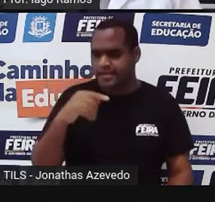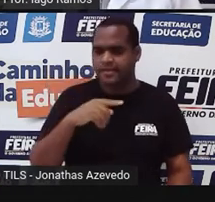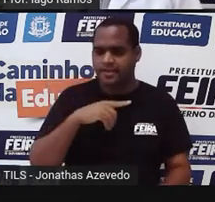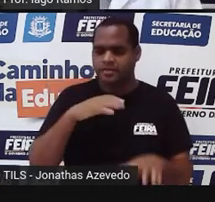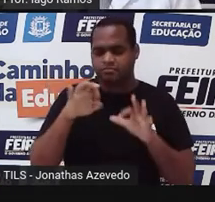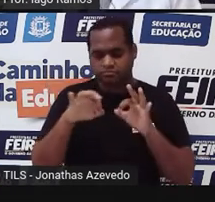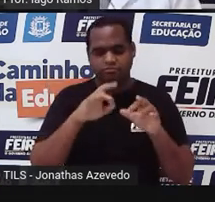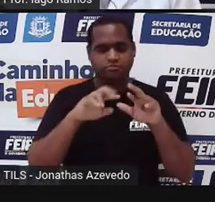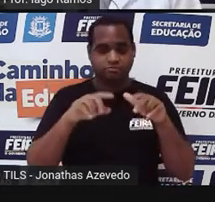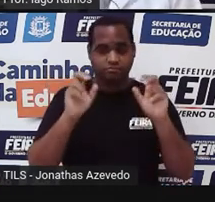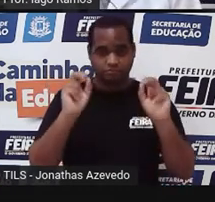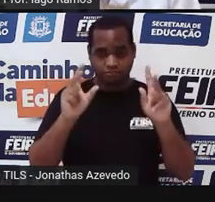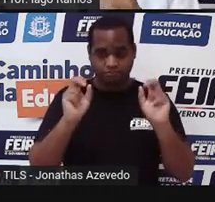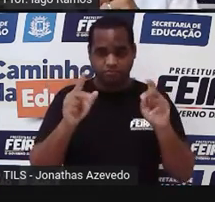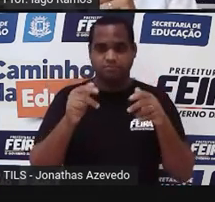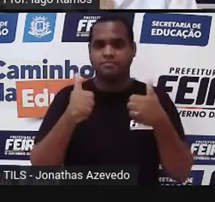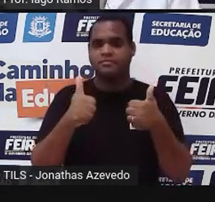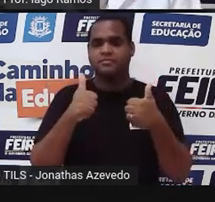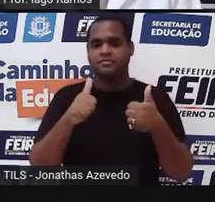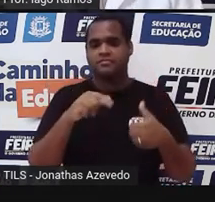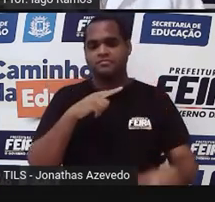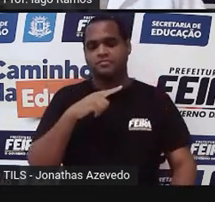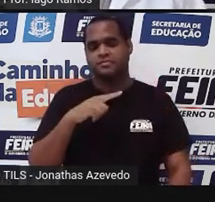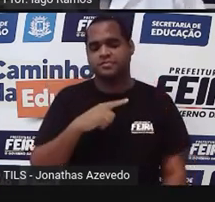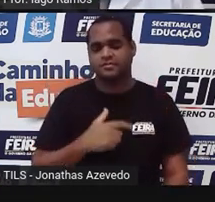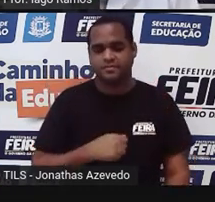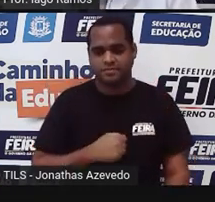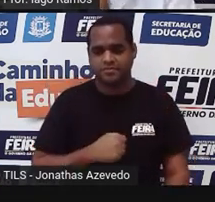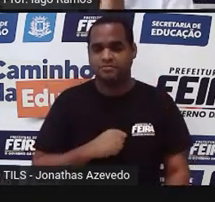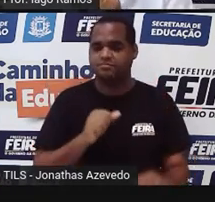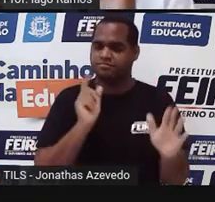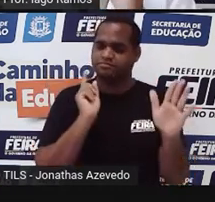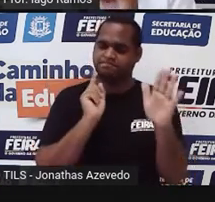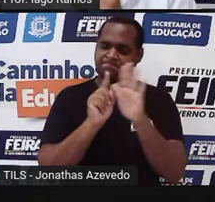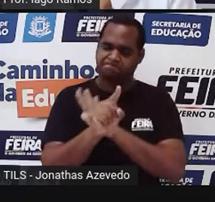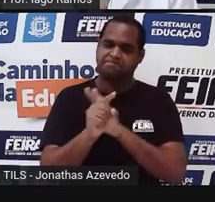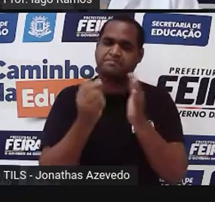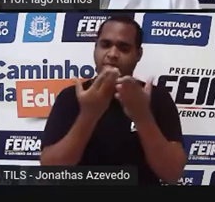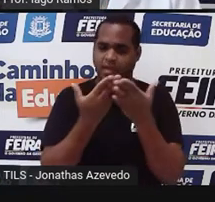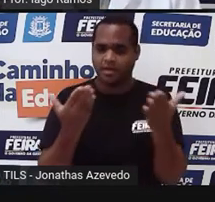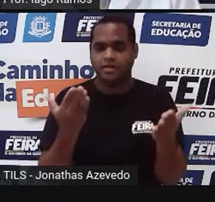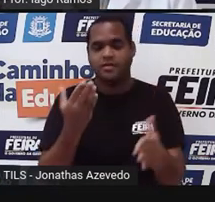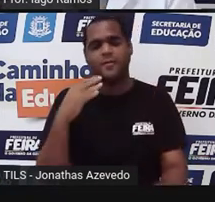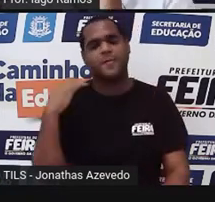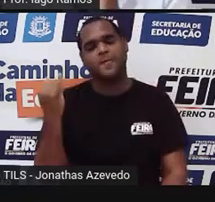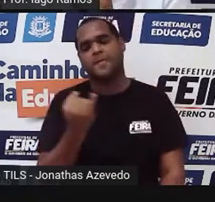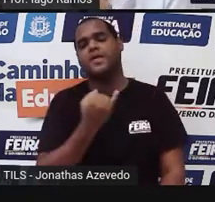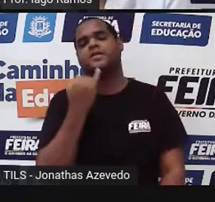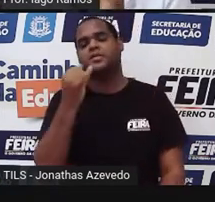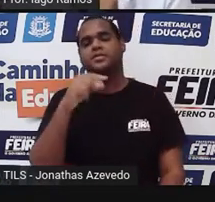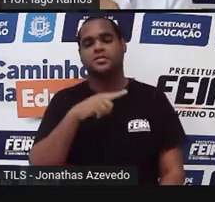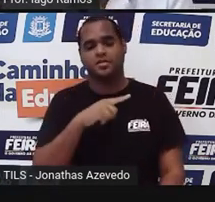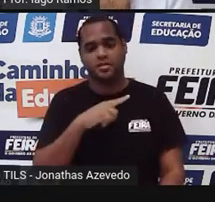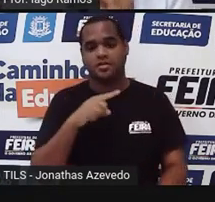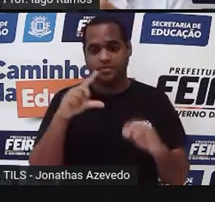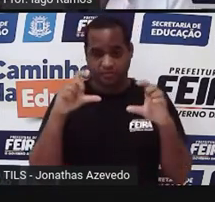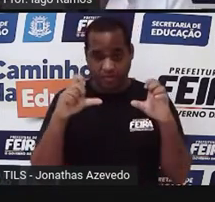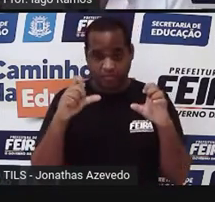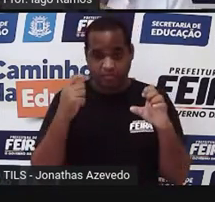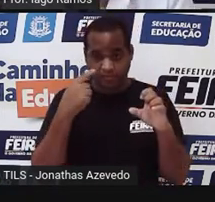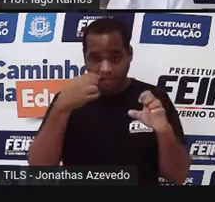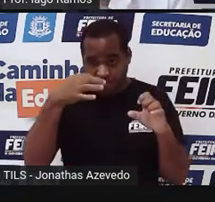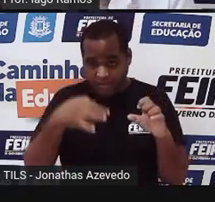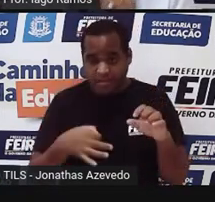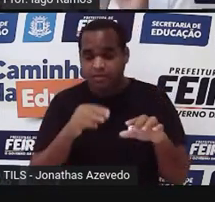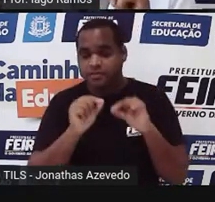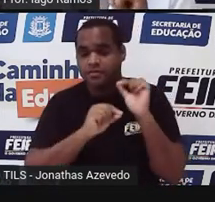bom? Beleza? Bom, e eu tenho uma pergunta muito curiosa pra essa figura. Olha de novo essa figura, olha aí.